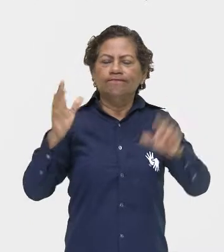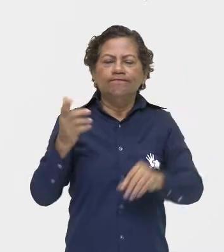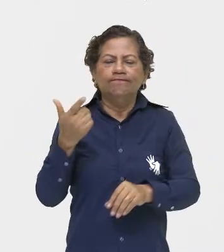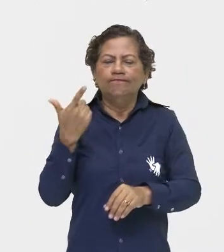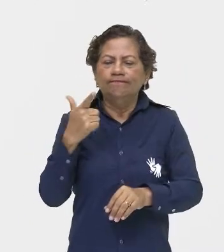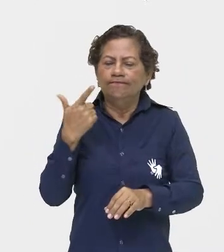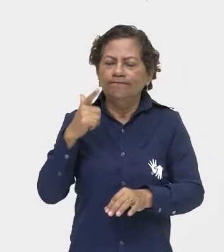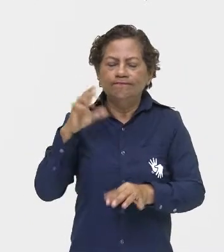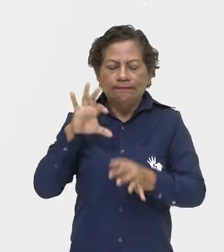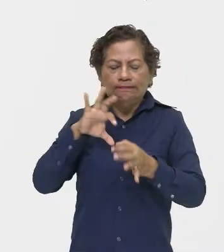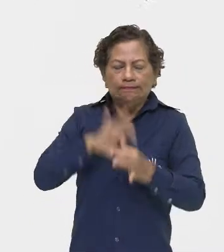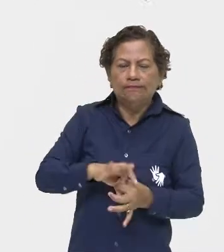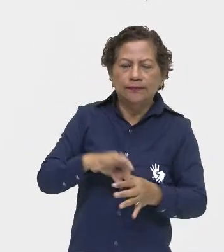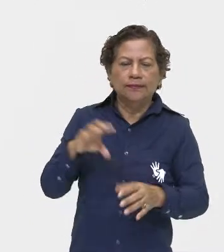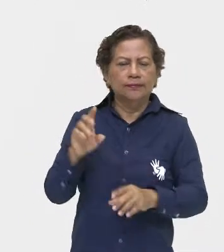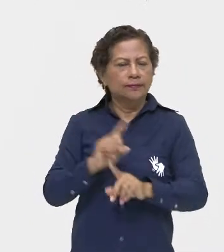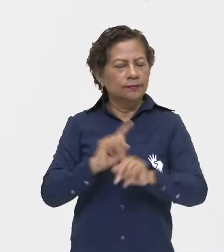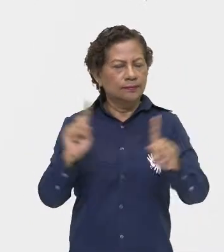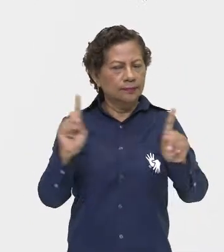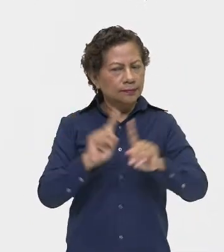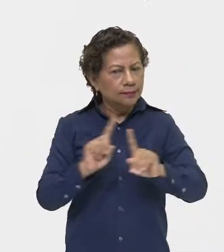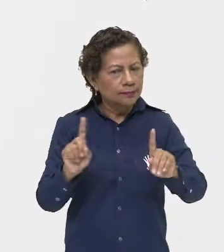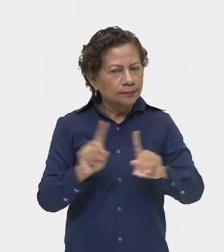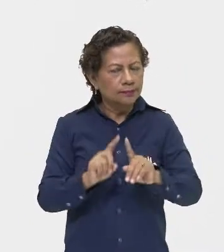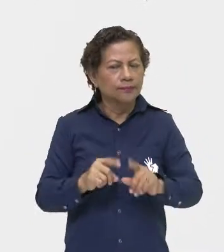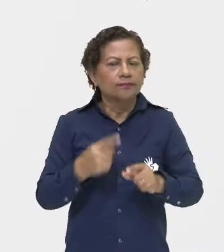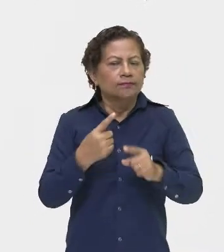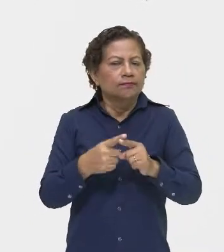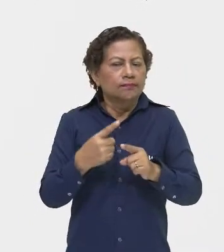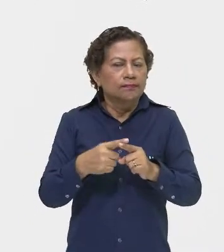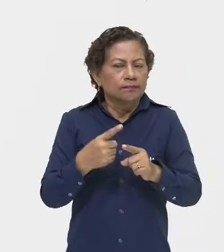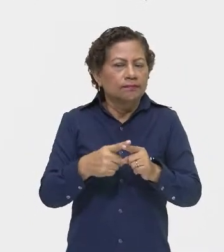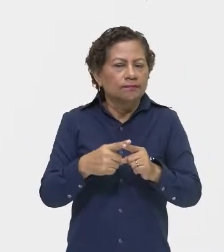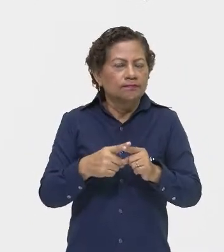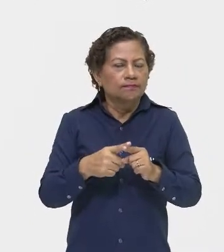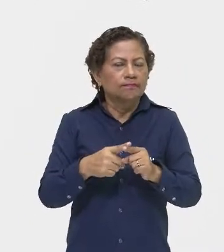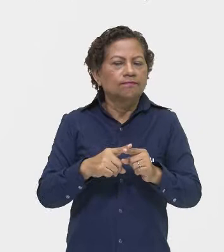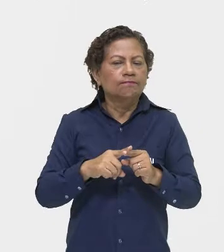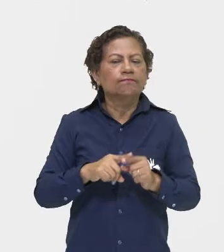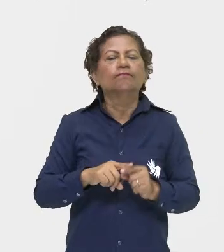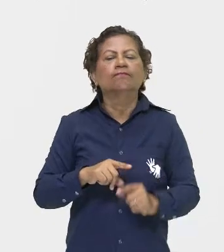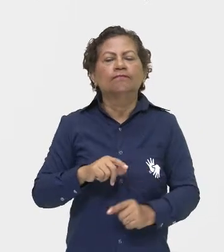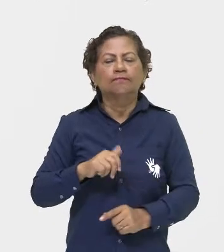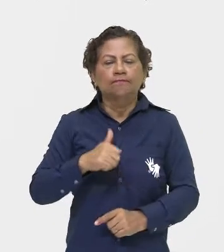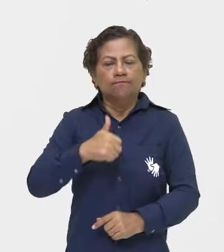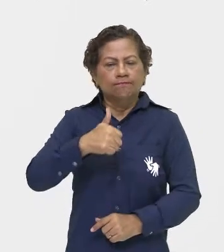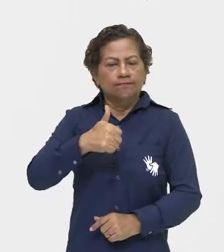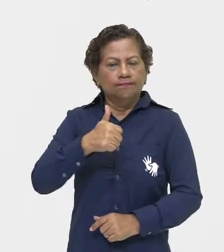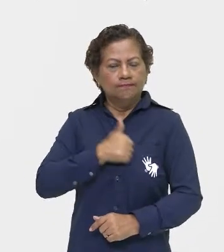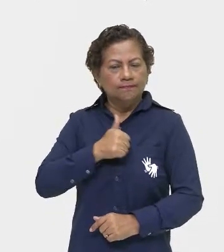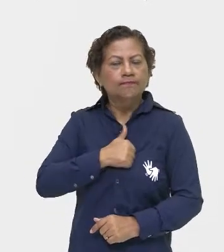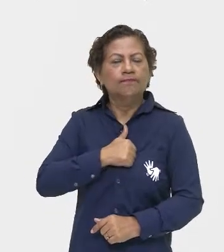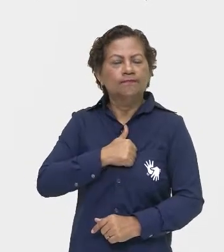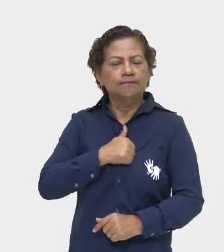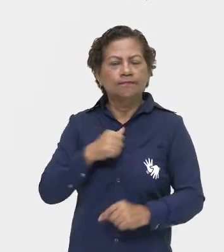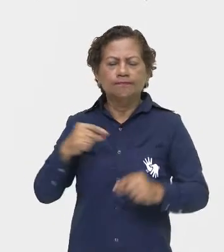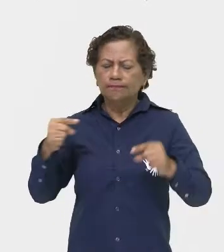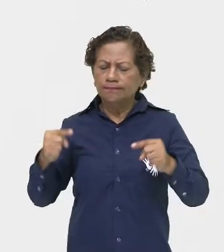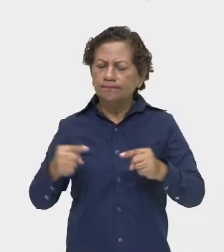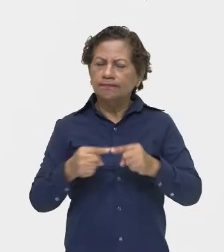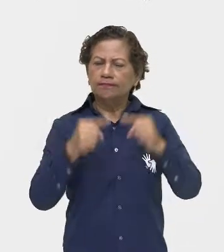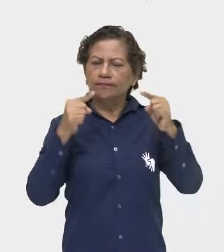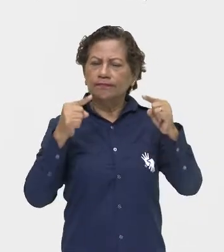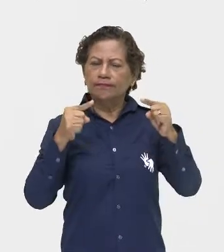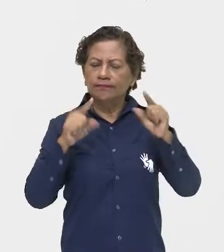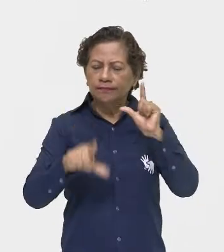resultado do automotismo psíquico. Selecionando e combinando elementos por acaso. O